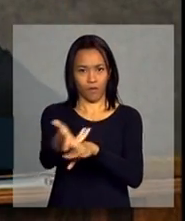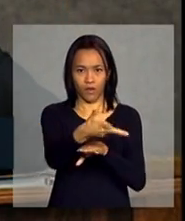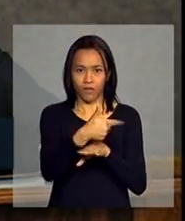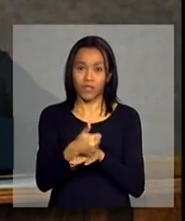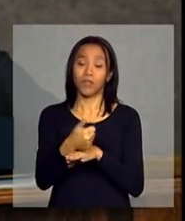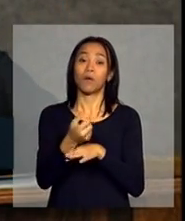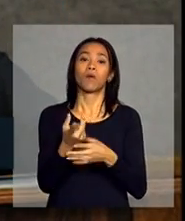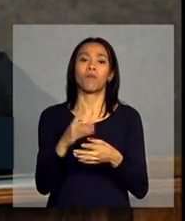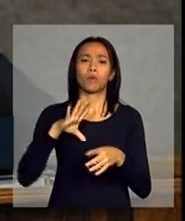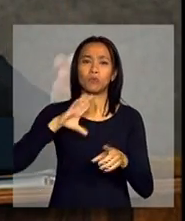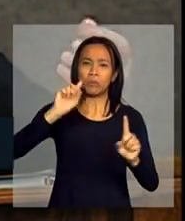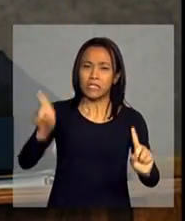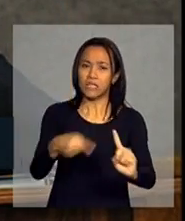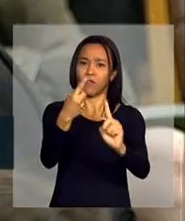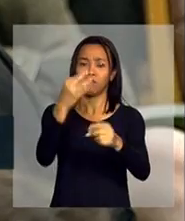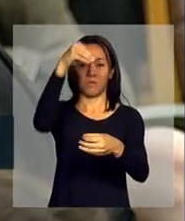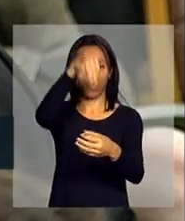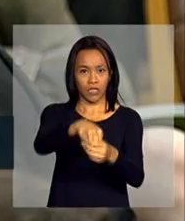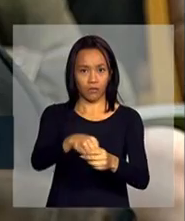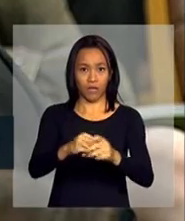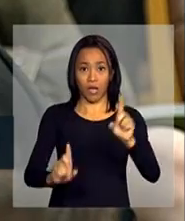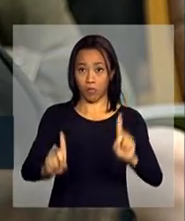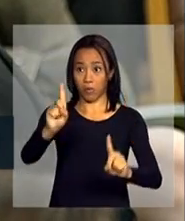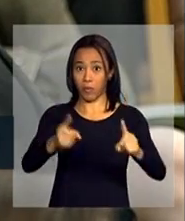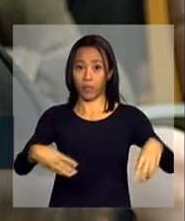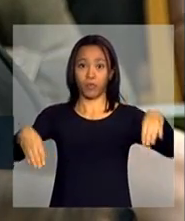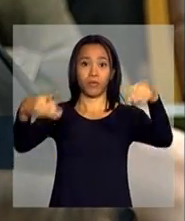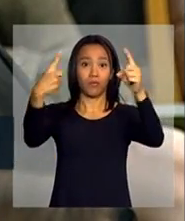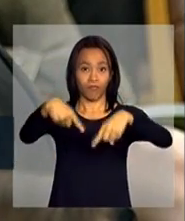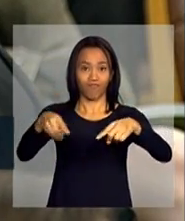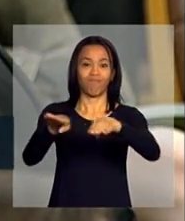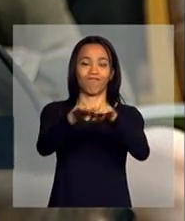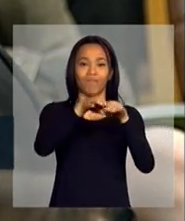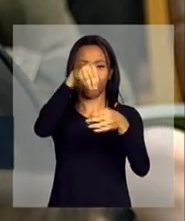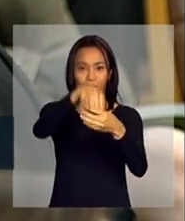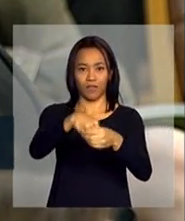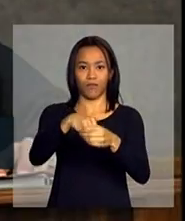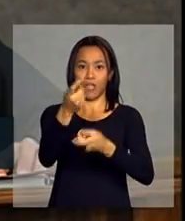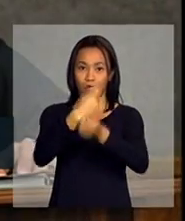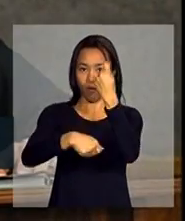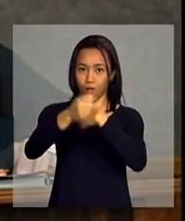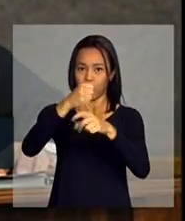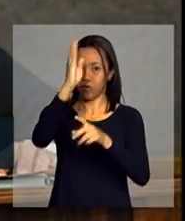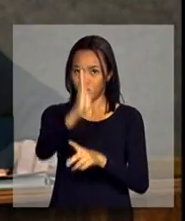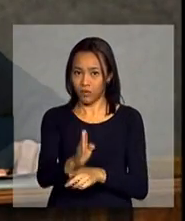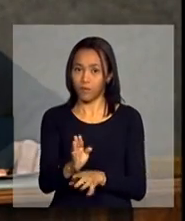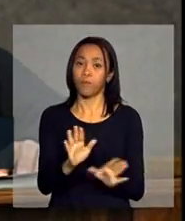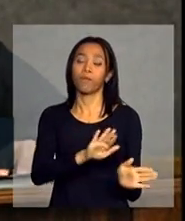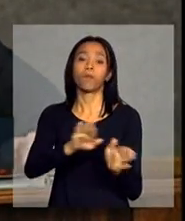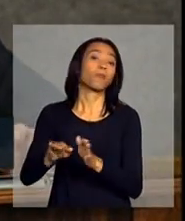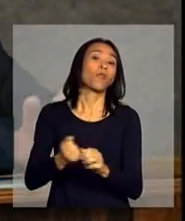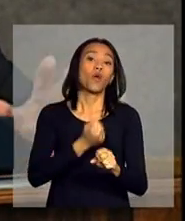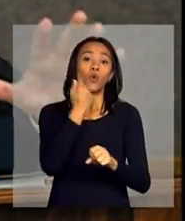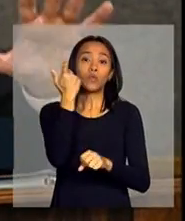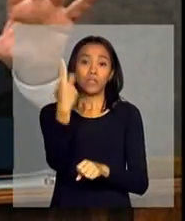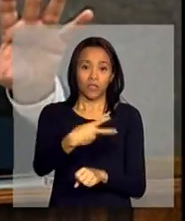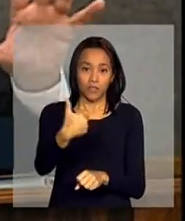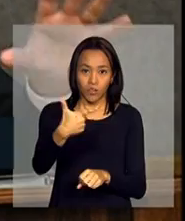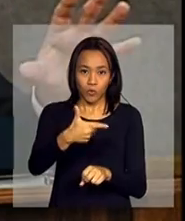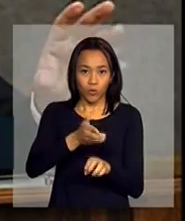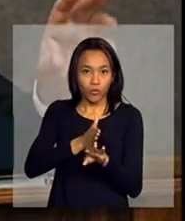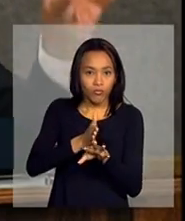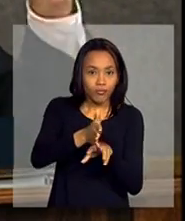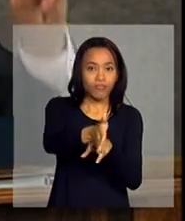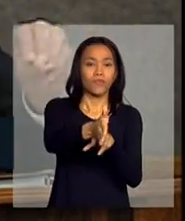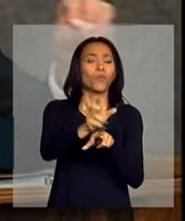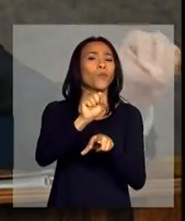competitividade da economia brasileira hoje. O segundo eixo seria o que eu diria o